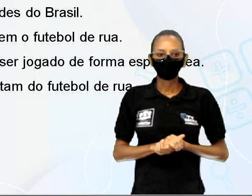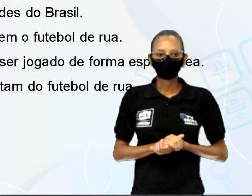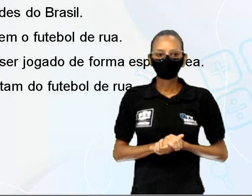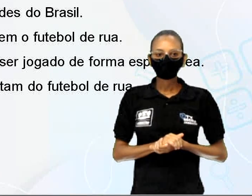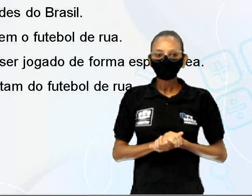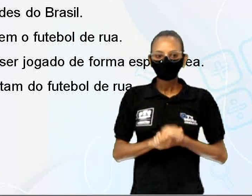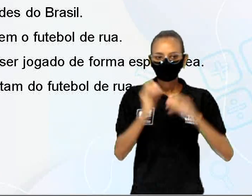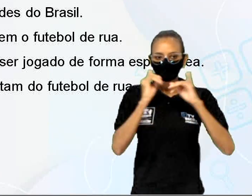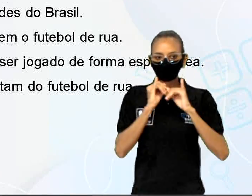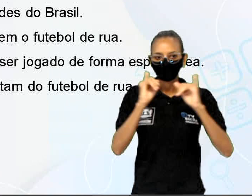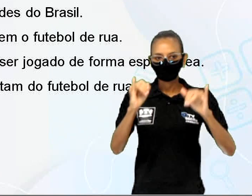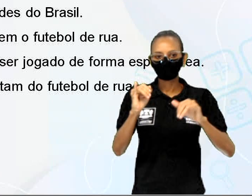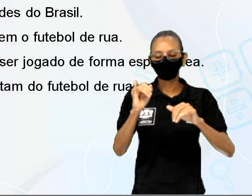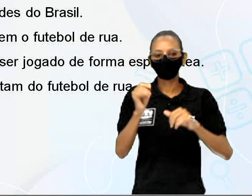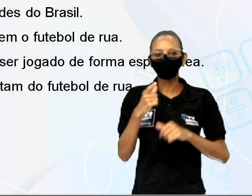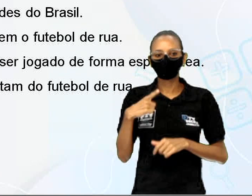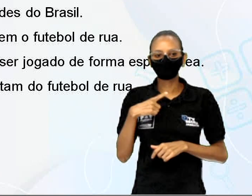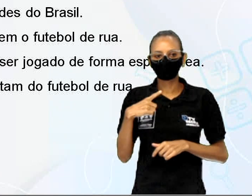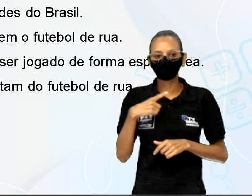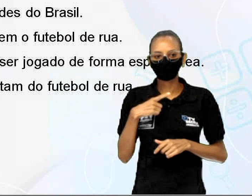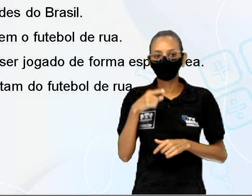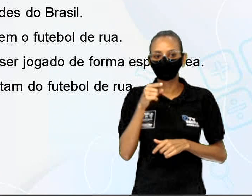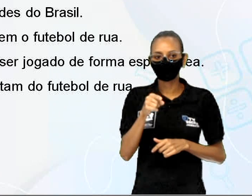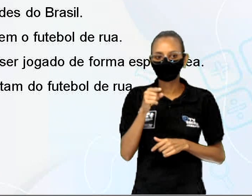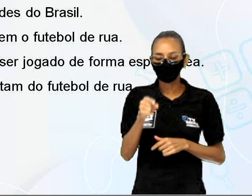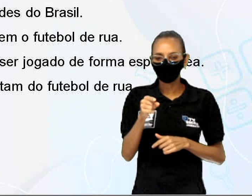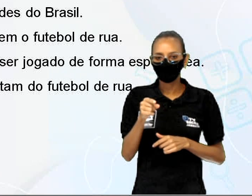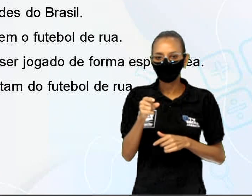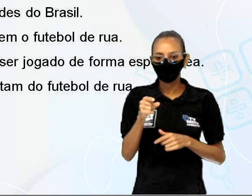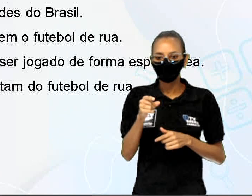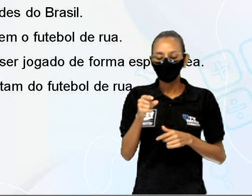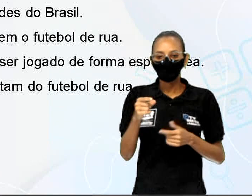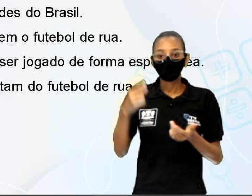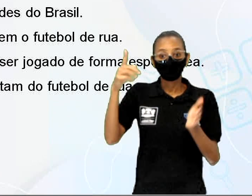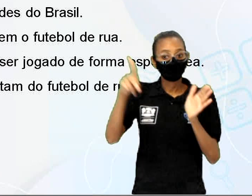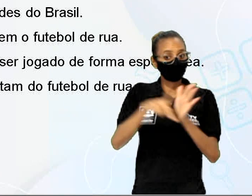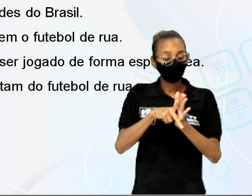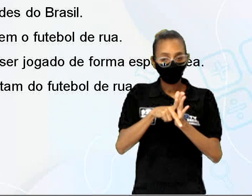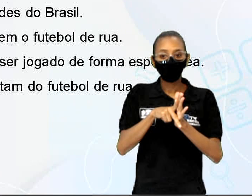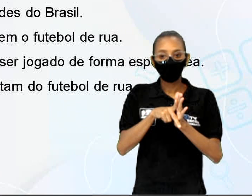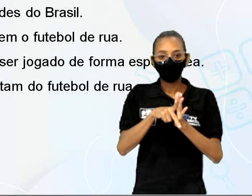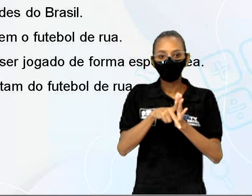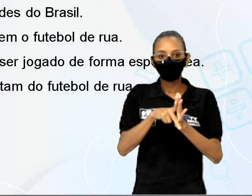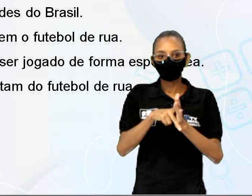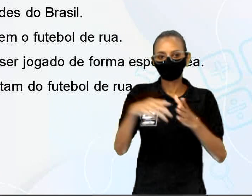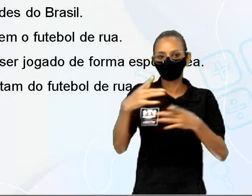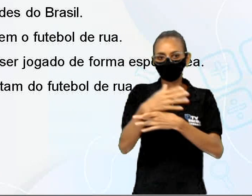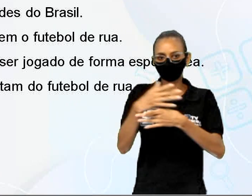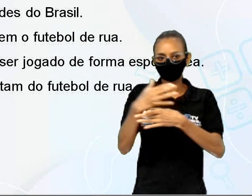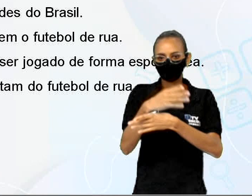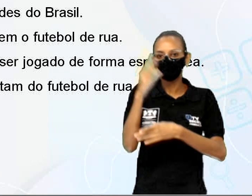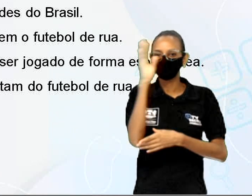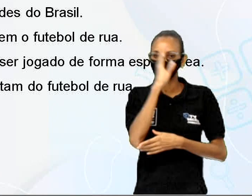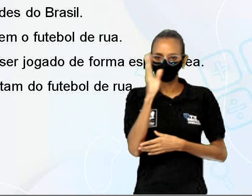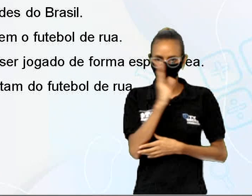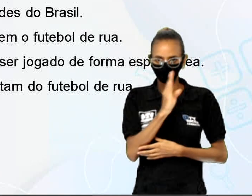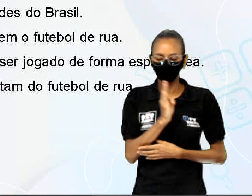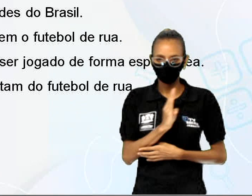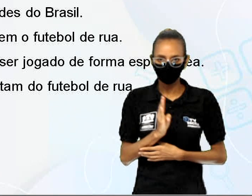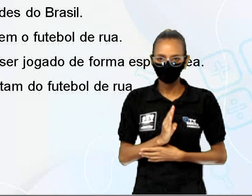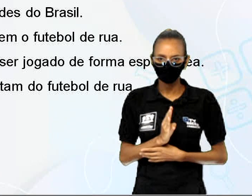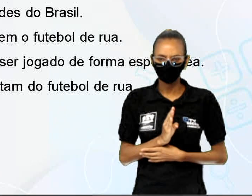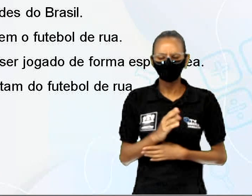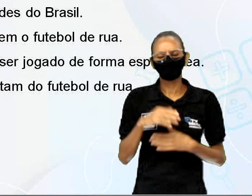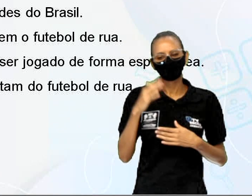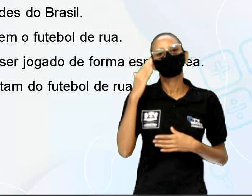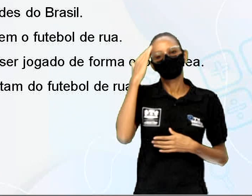que é uma prática desportiva exclusiva das cidades do Brasil. Bem é fato que ele fala um texto assim se você é homem é